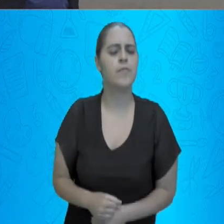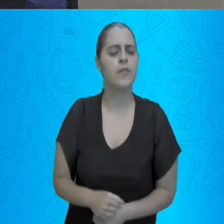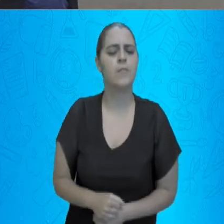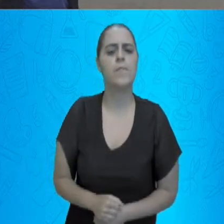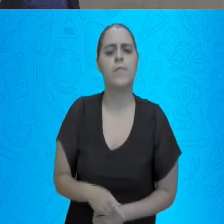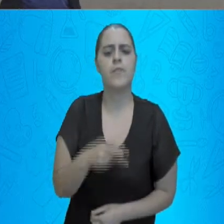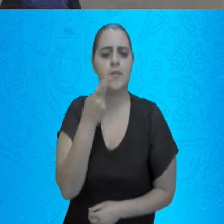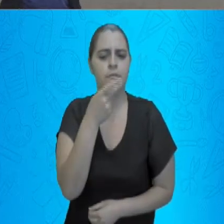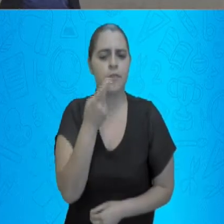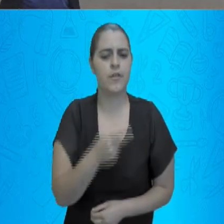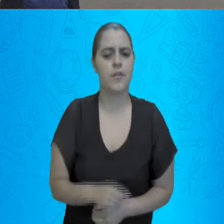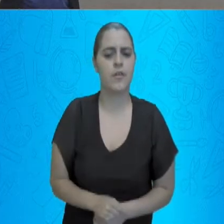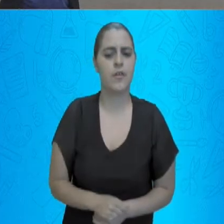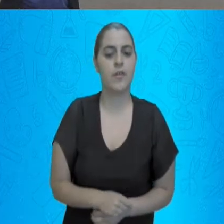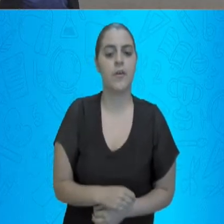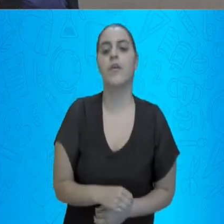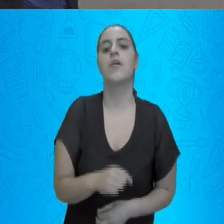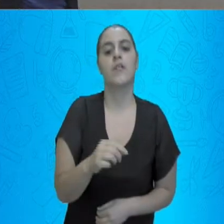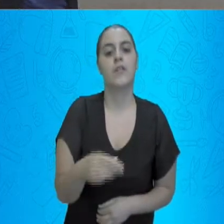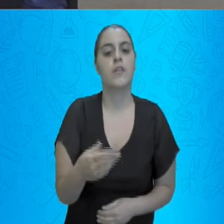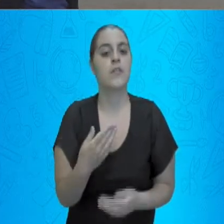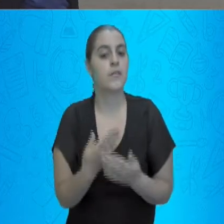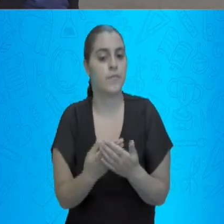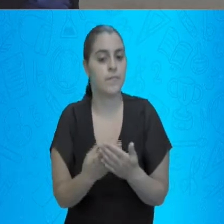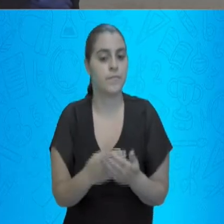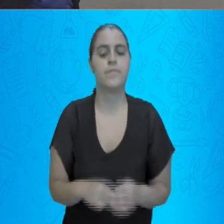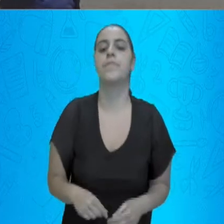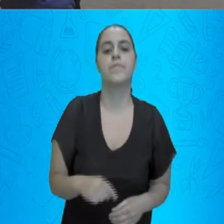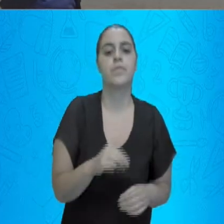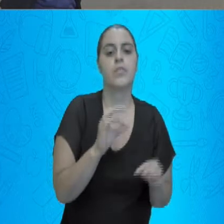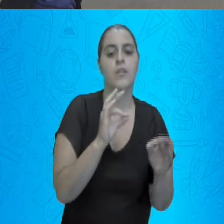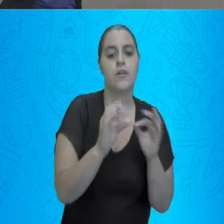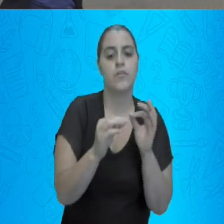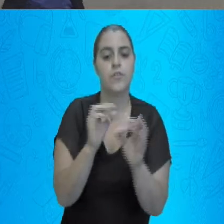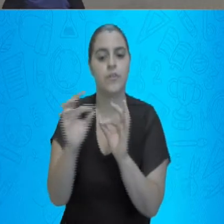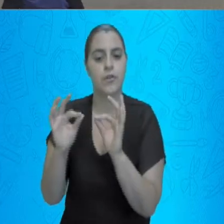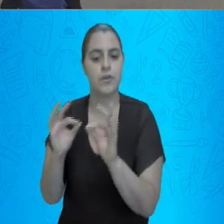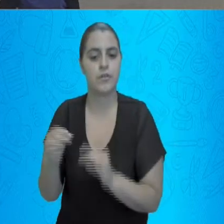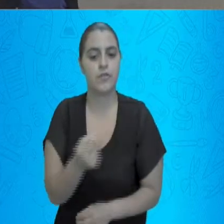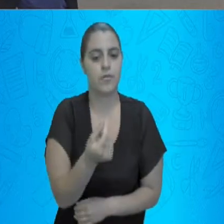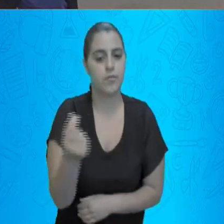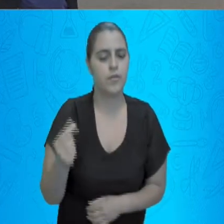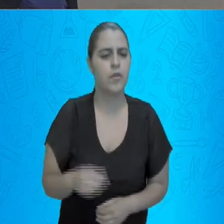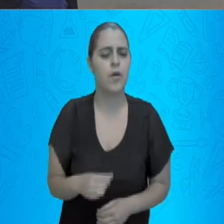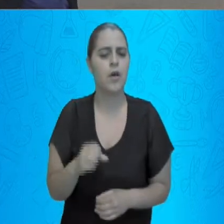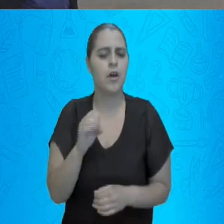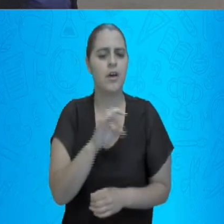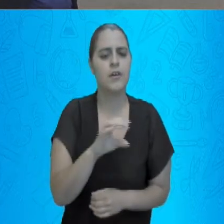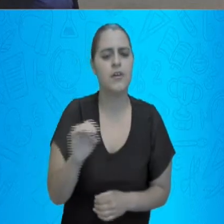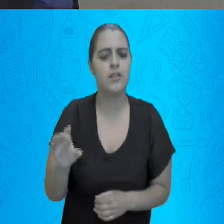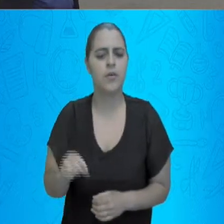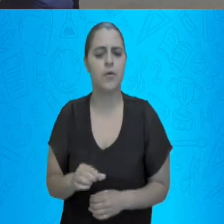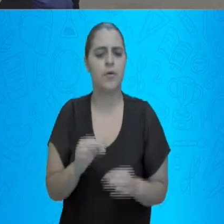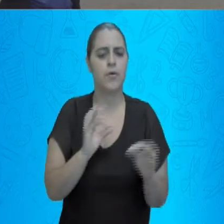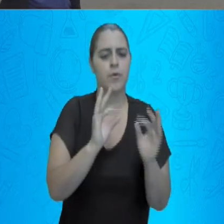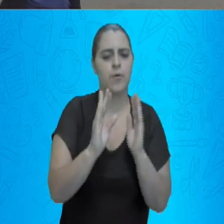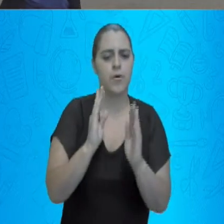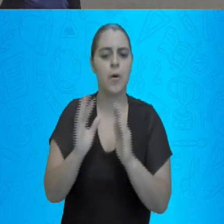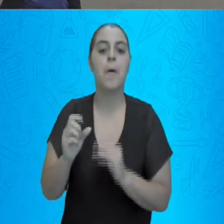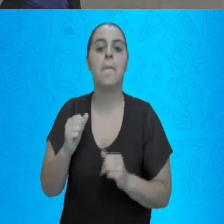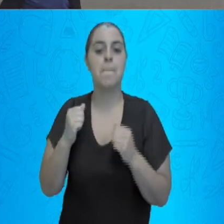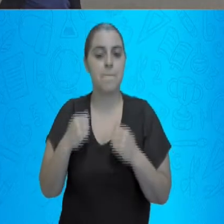eu disse na aula de valor posicional que cada ordem só pode ter um